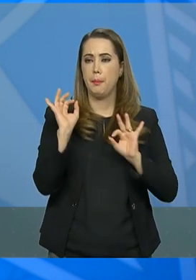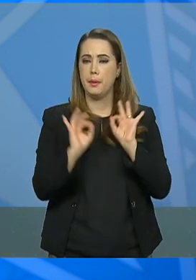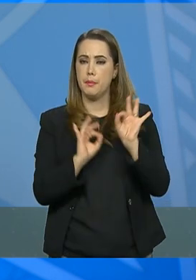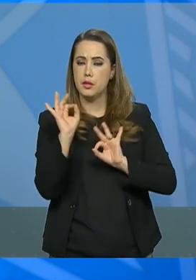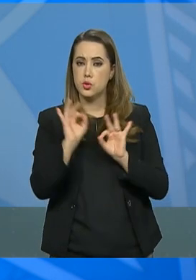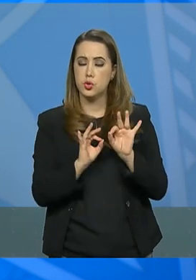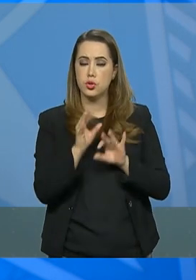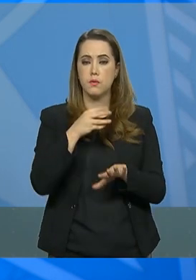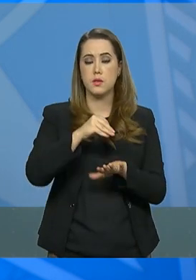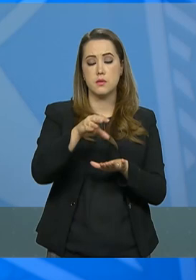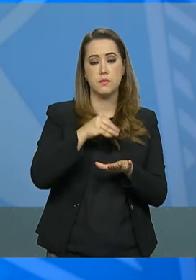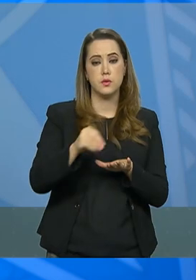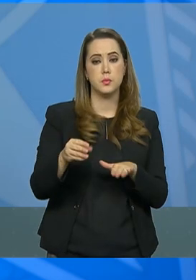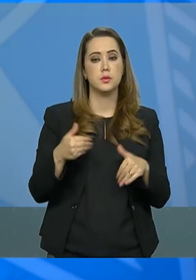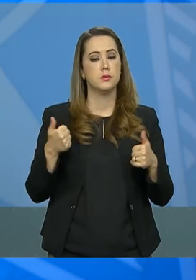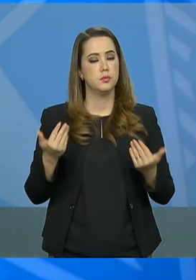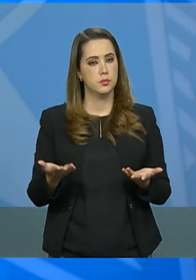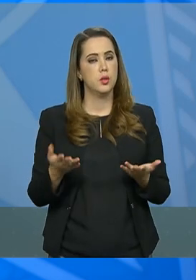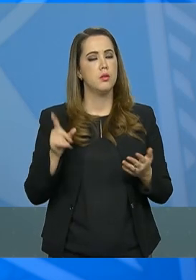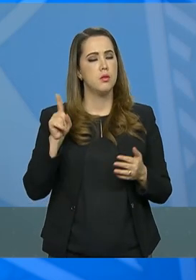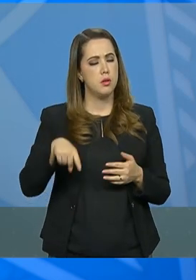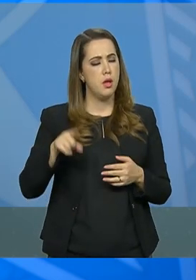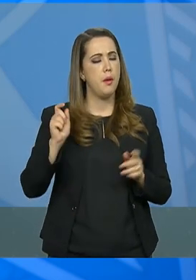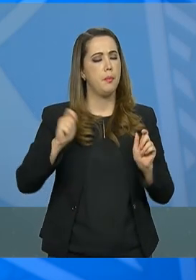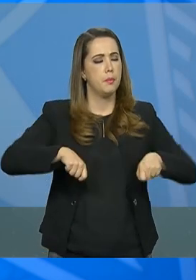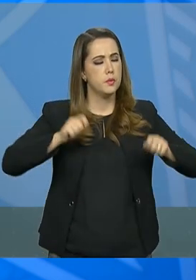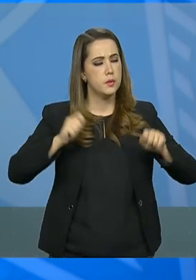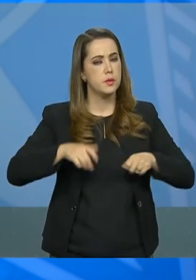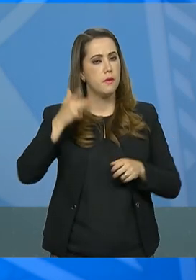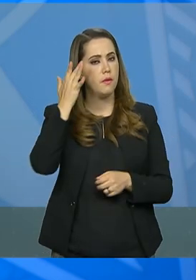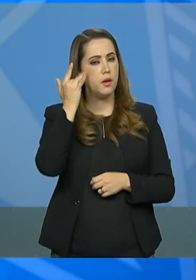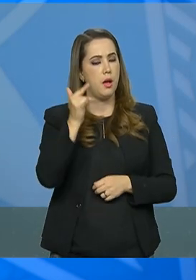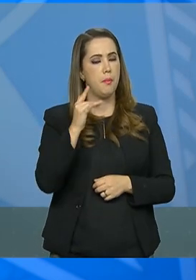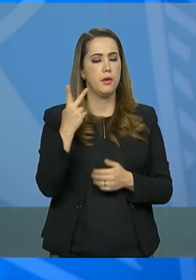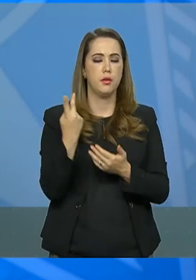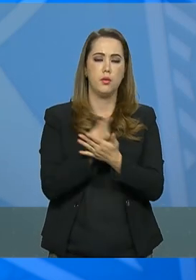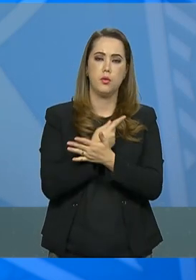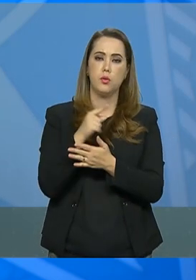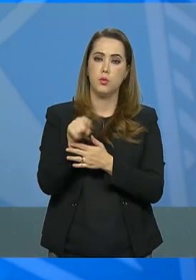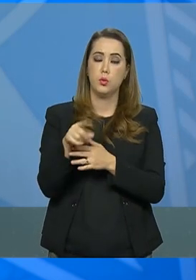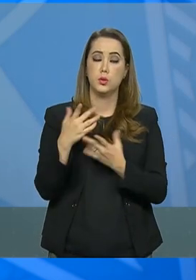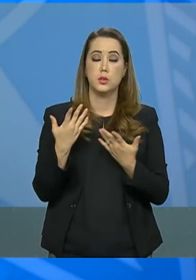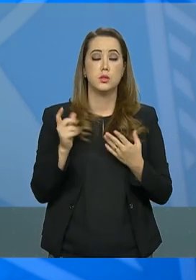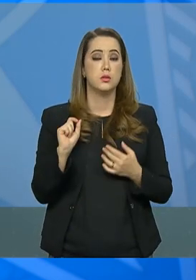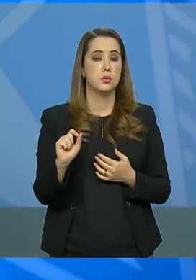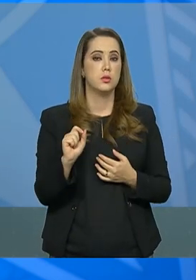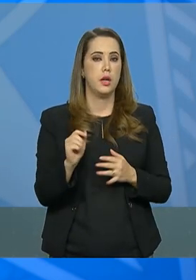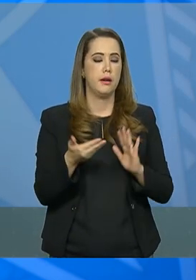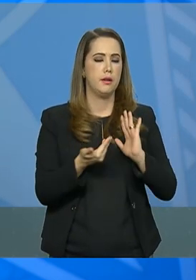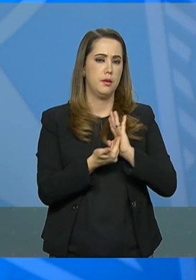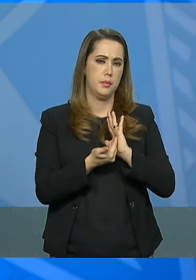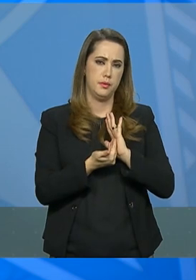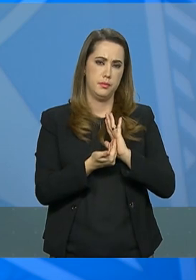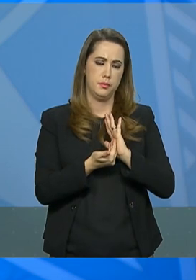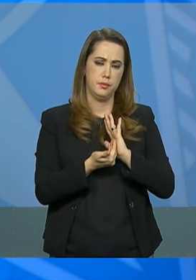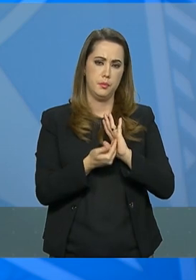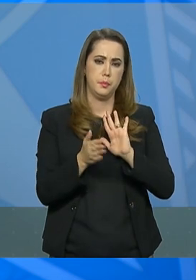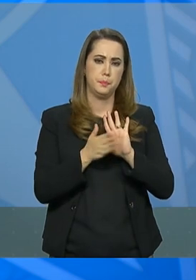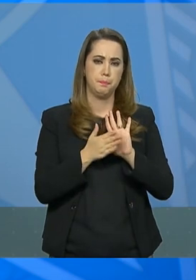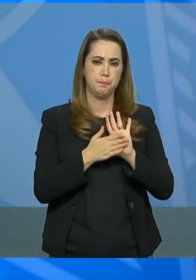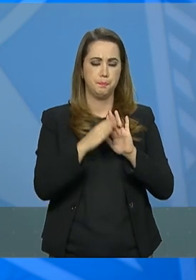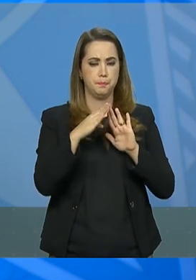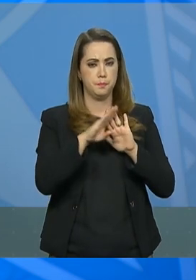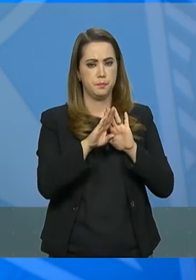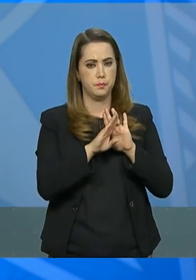as informações, e provavelmente amanhã seja endereçada à Câmara essa proposta.